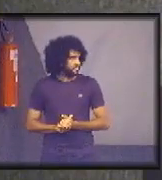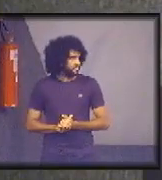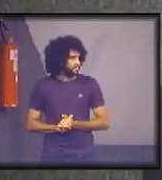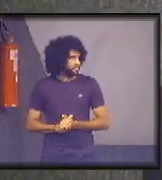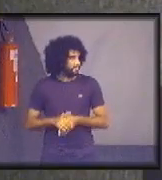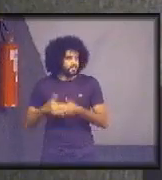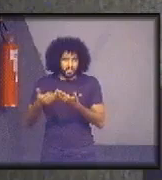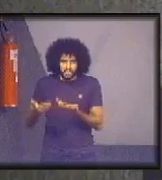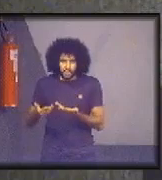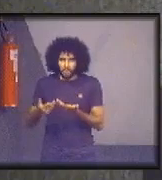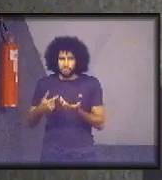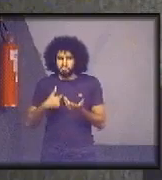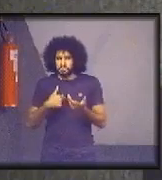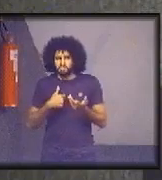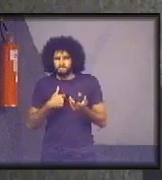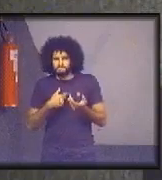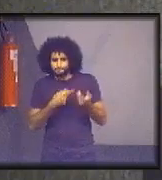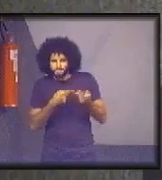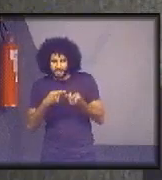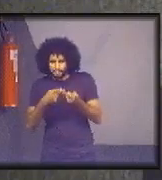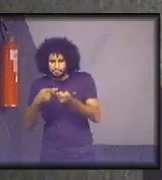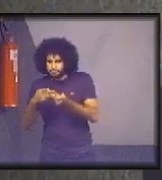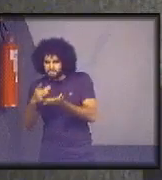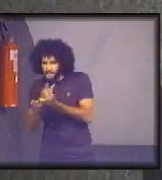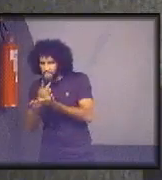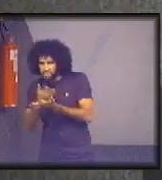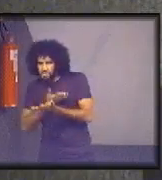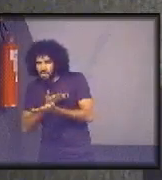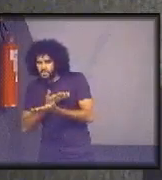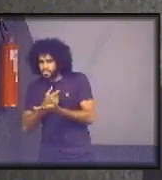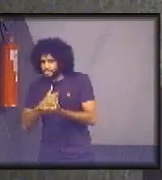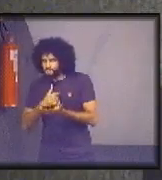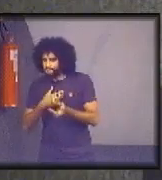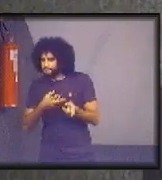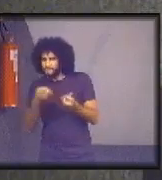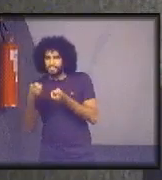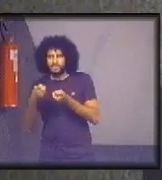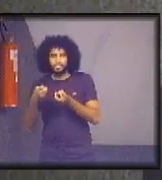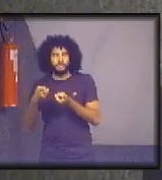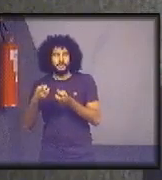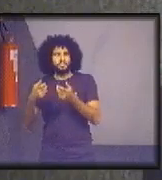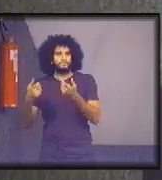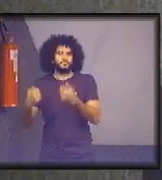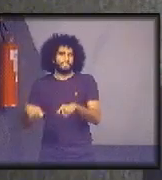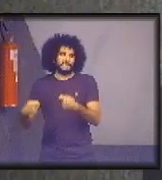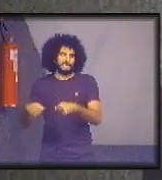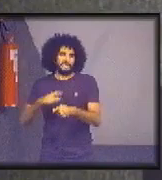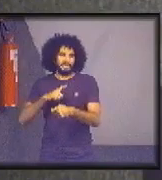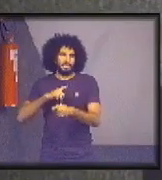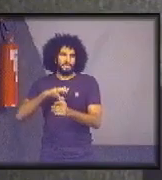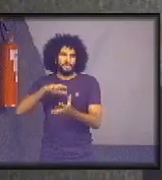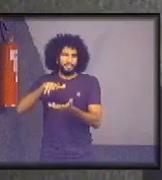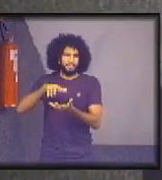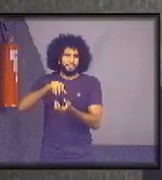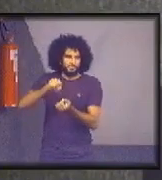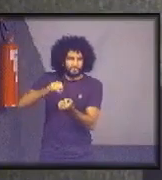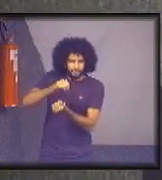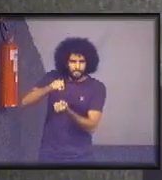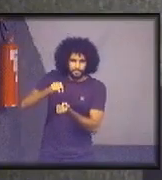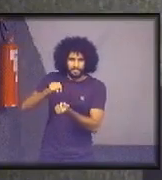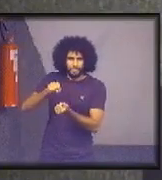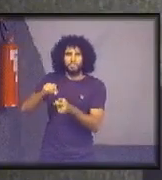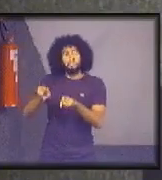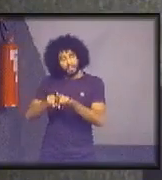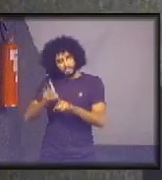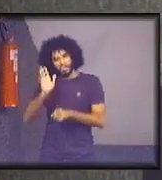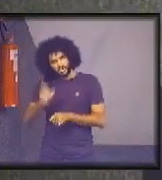visitando alguns colegas, eu percebi essa realidade e a sessão de sustentabilidade lá pela Cláudia já tinha percebido isso também